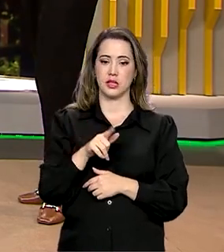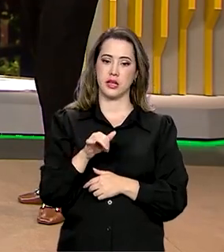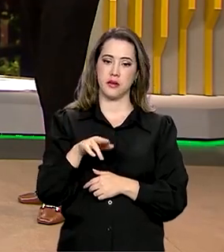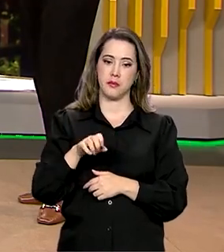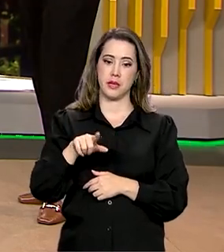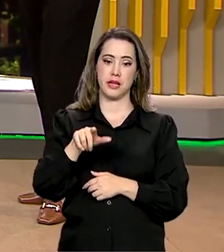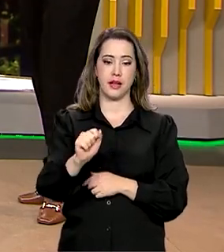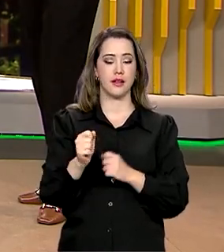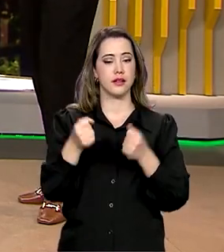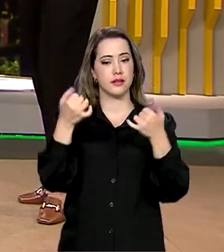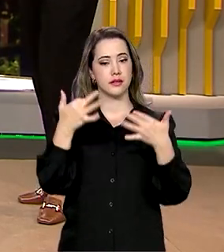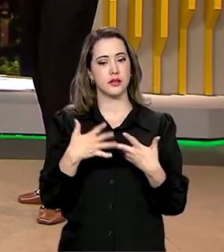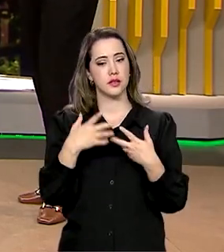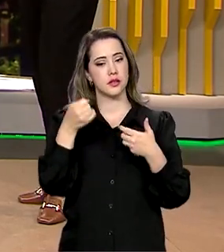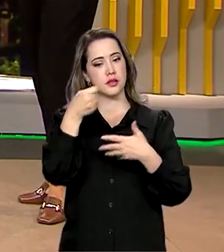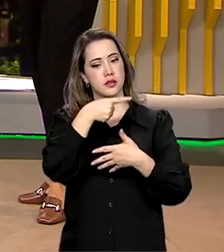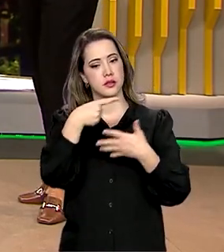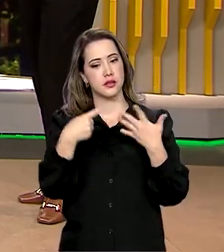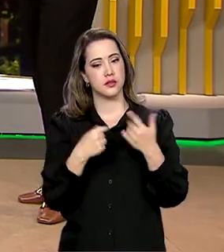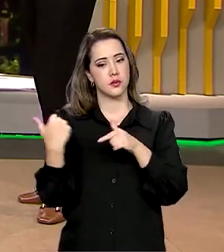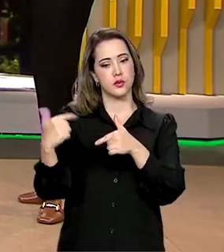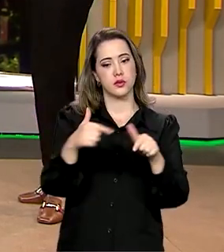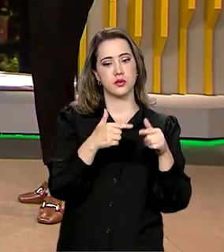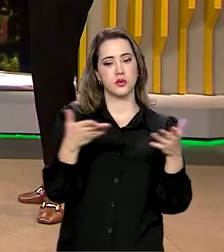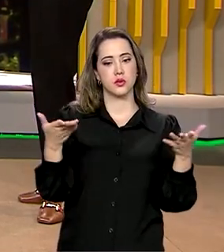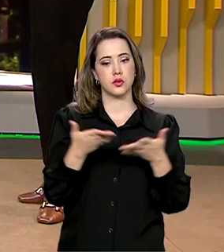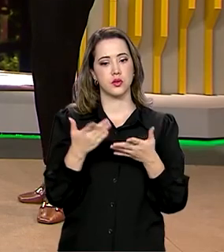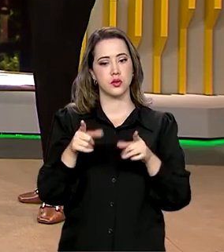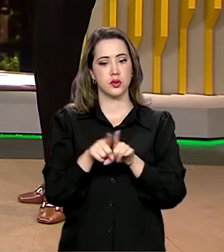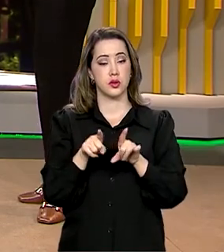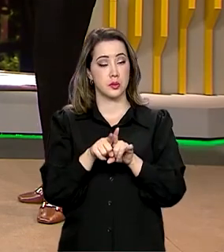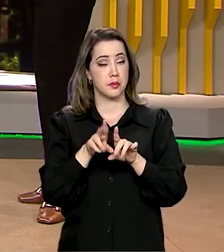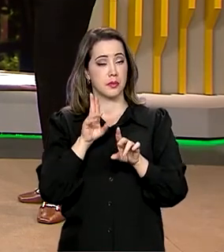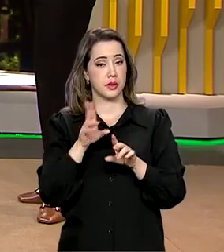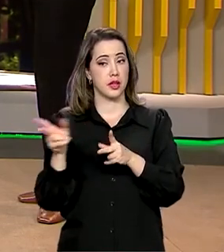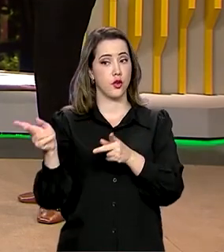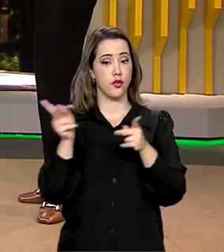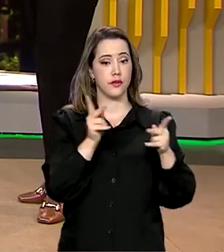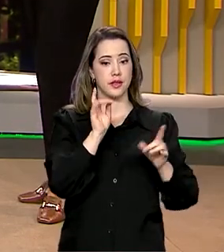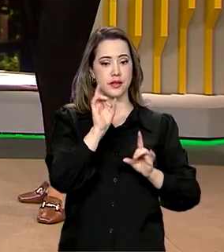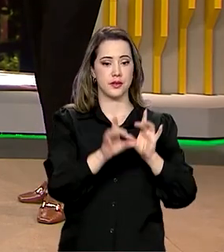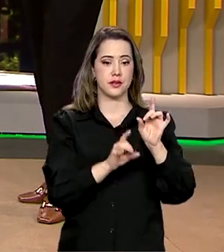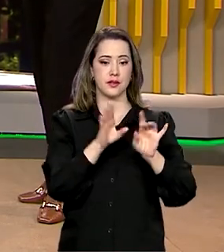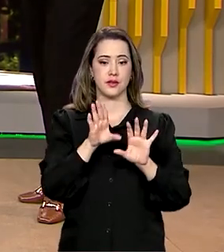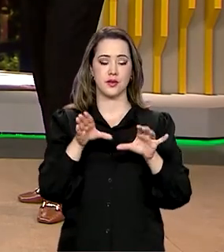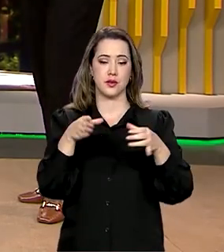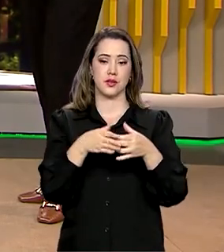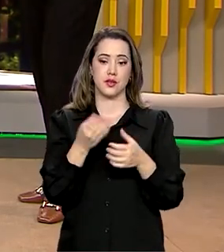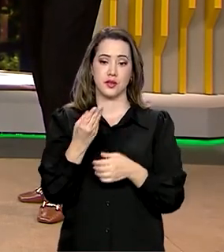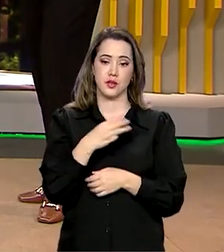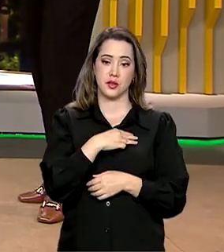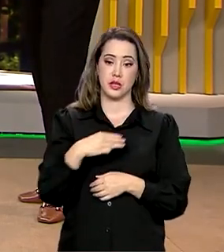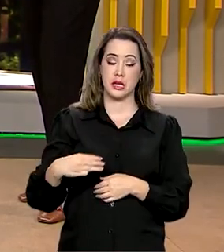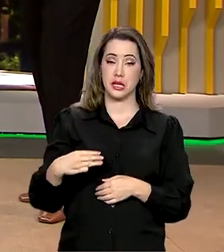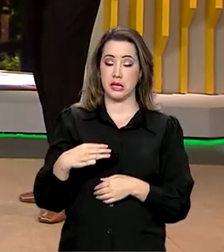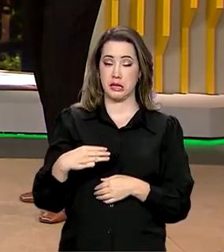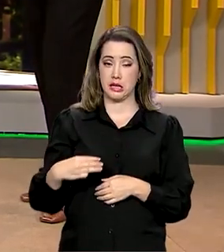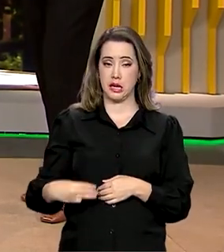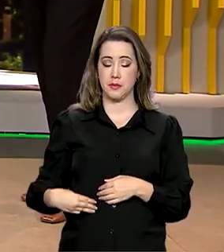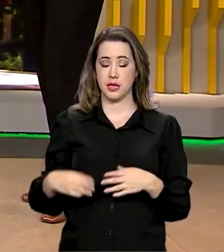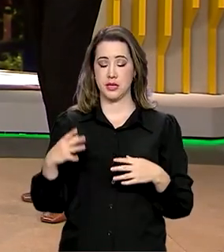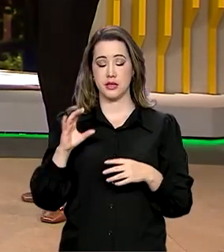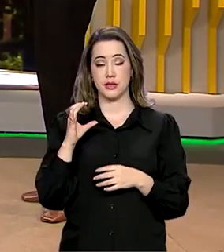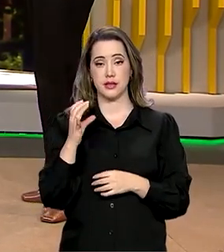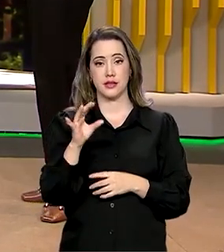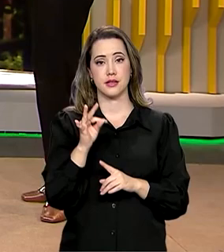Noronha, que está fazendo toda essa cobertura e hoje também tem uma convidada especial lá com ela, que é a ministra da Ciência, Tecnologia e